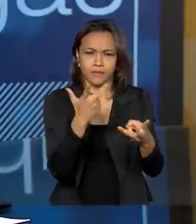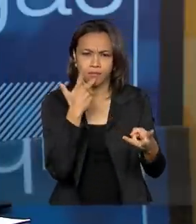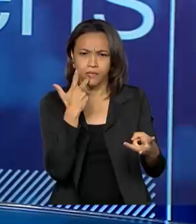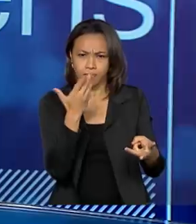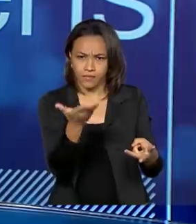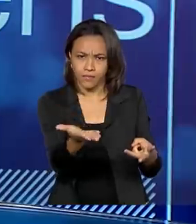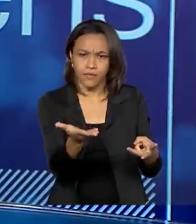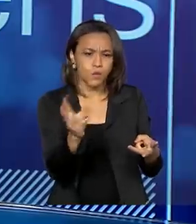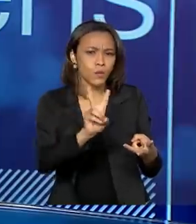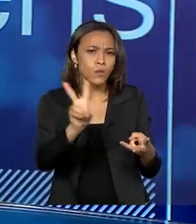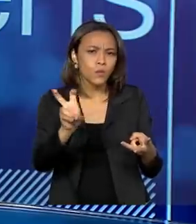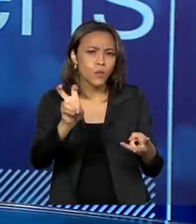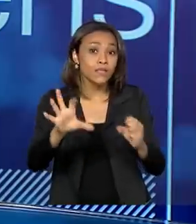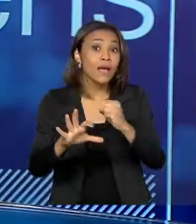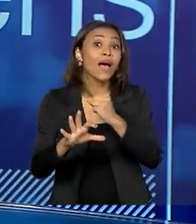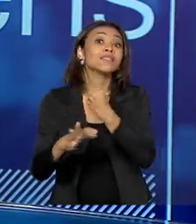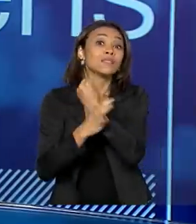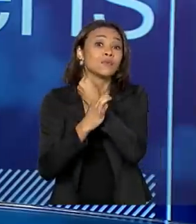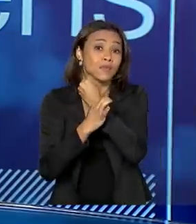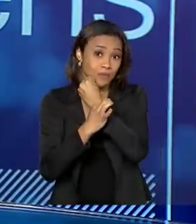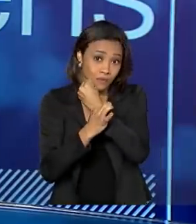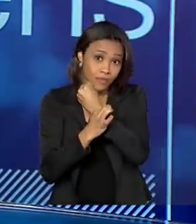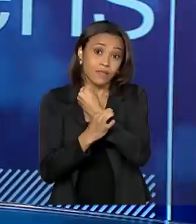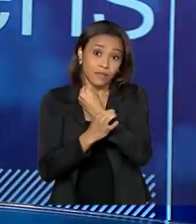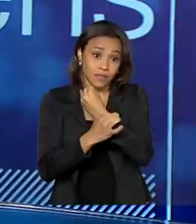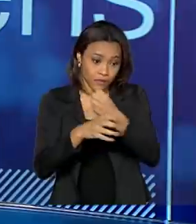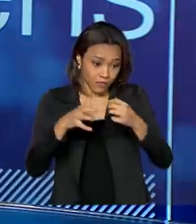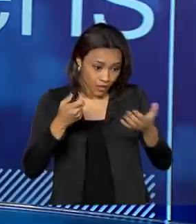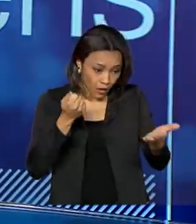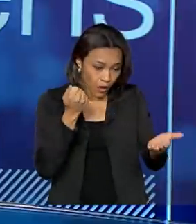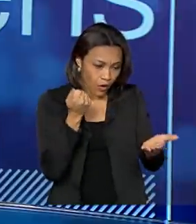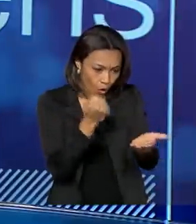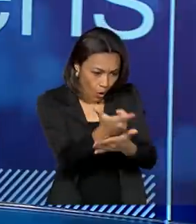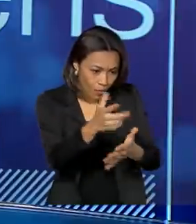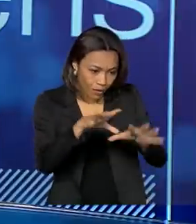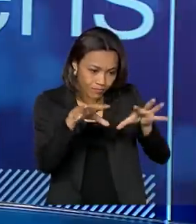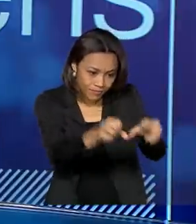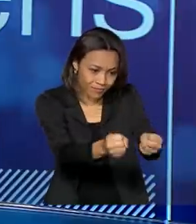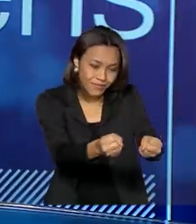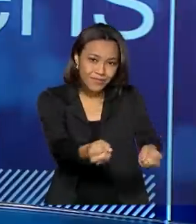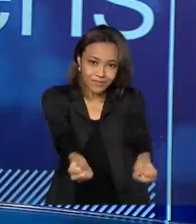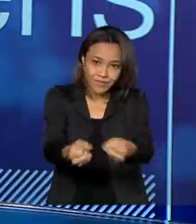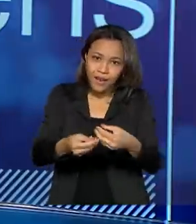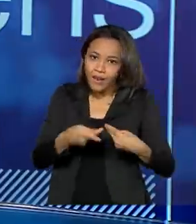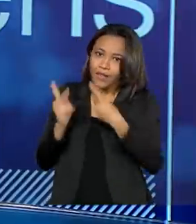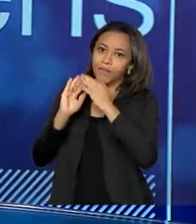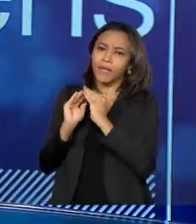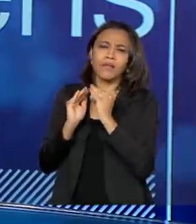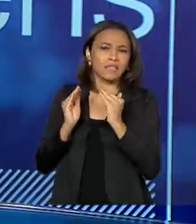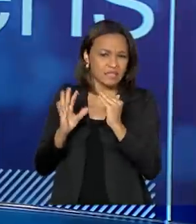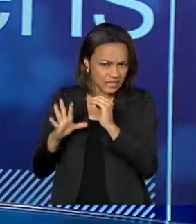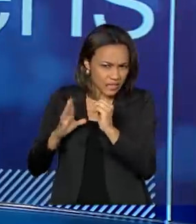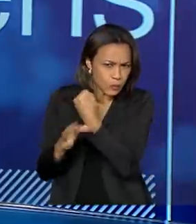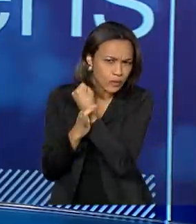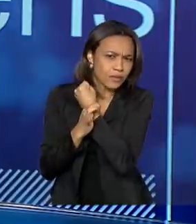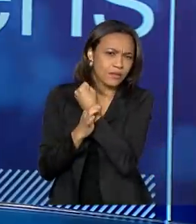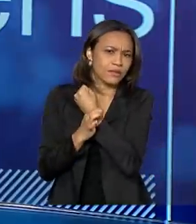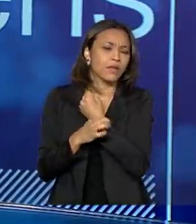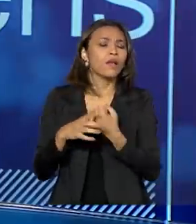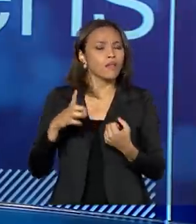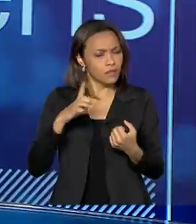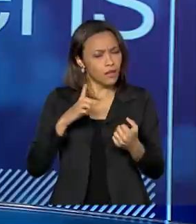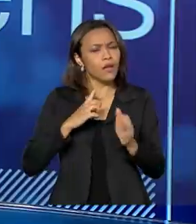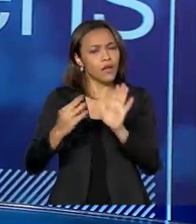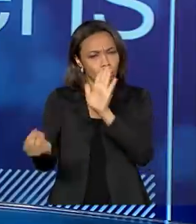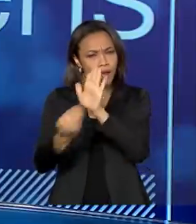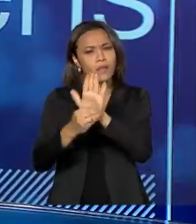garantia, a garantia, segurança com relação a essas aquisições, também colocamos na lei